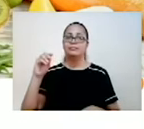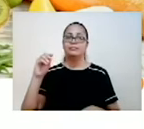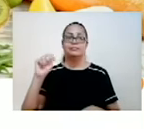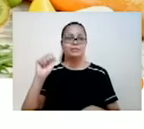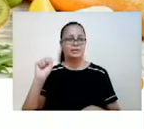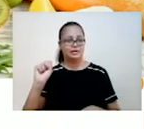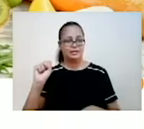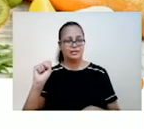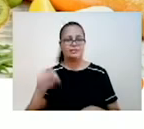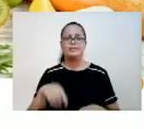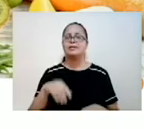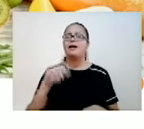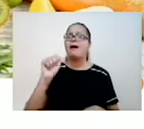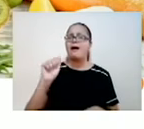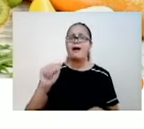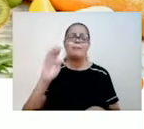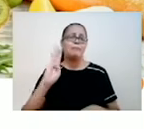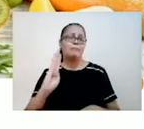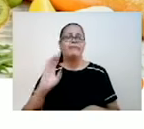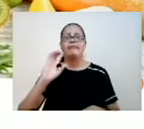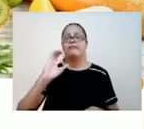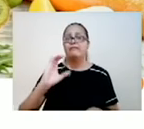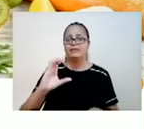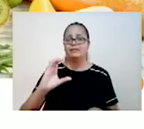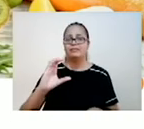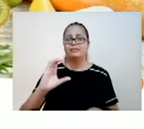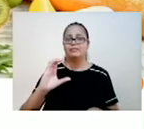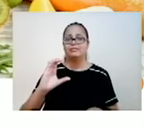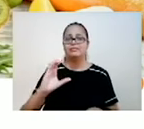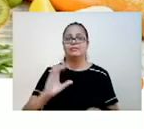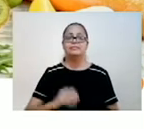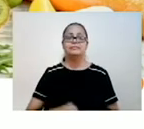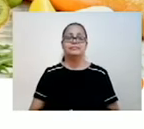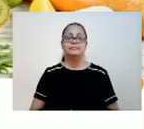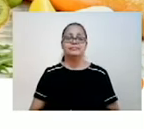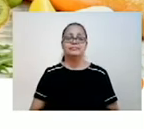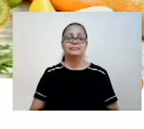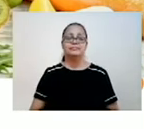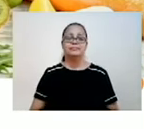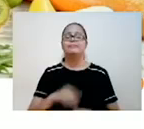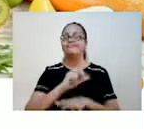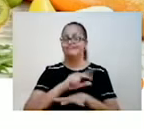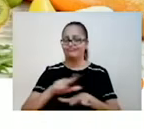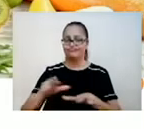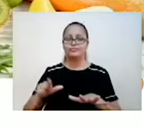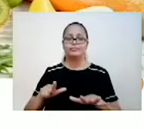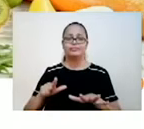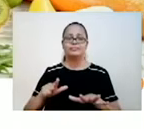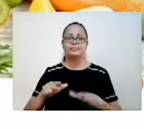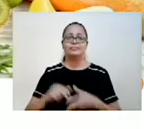Well, a great amount. Uma grande quantidade. So, look at me. Vitamins. Vitamins.